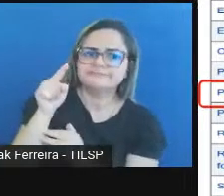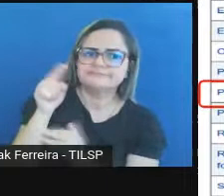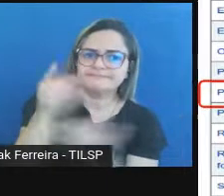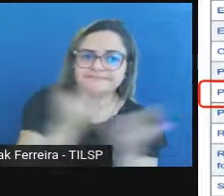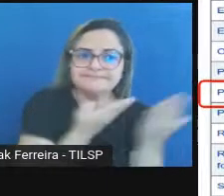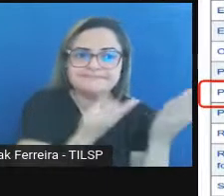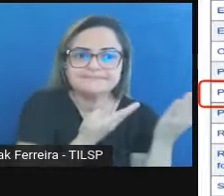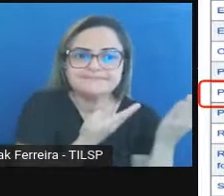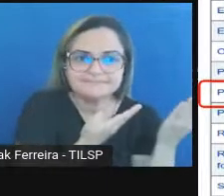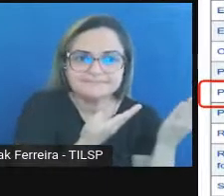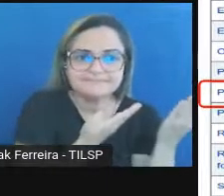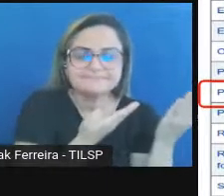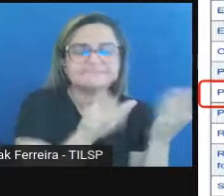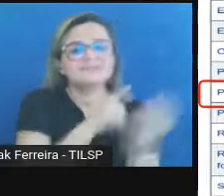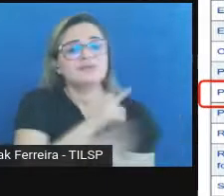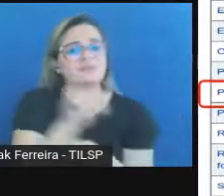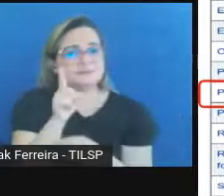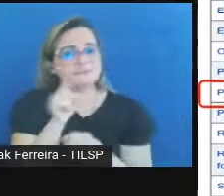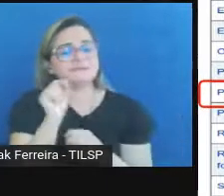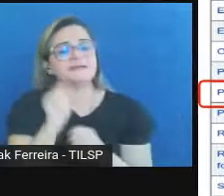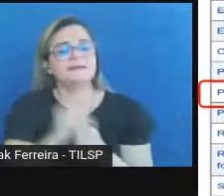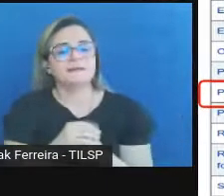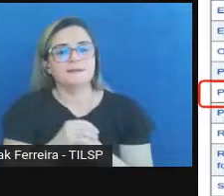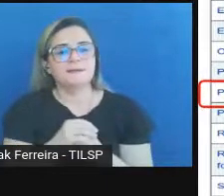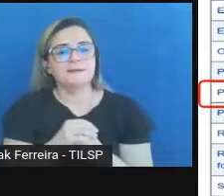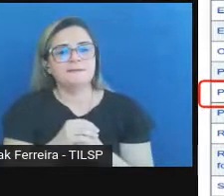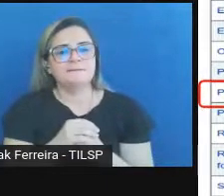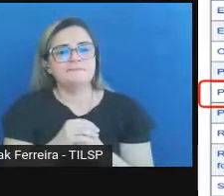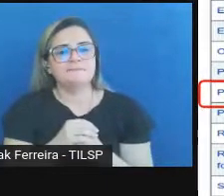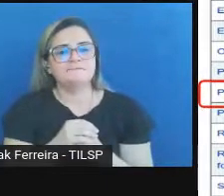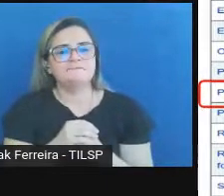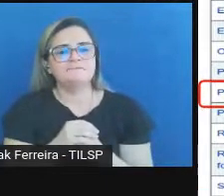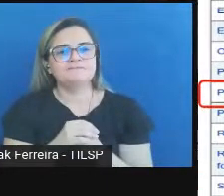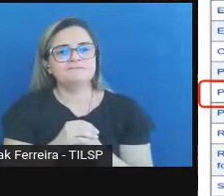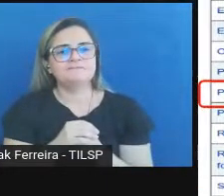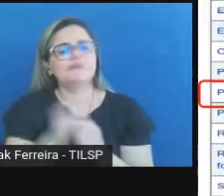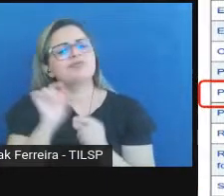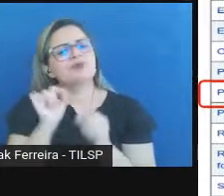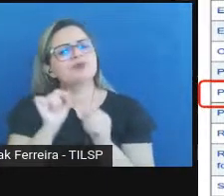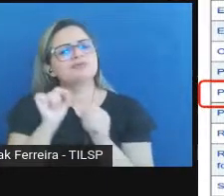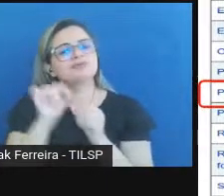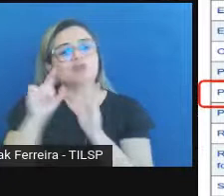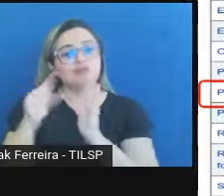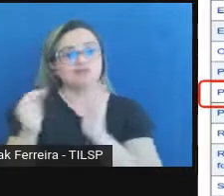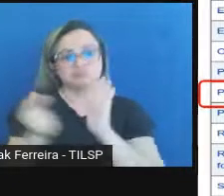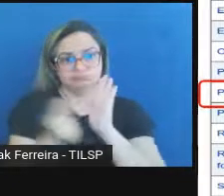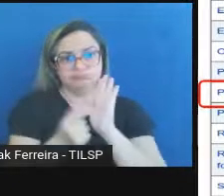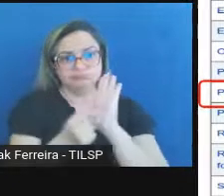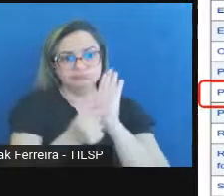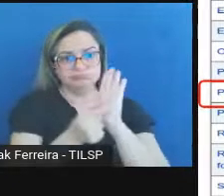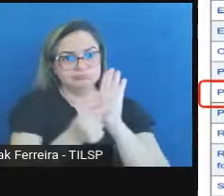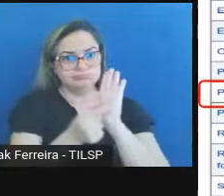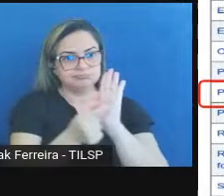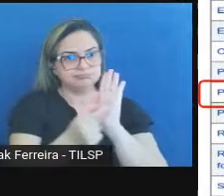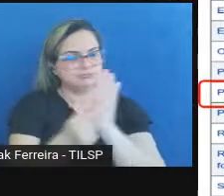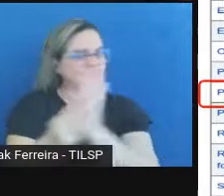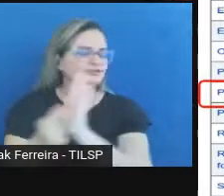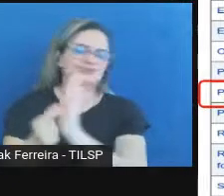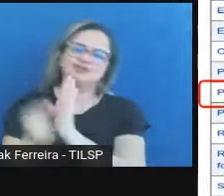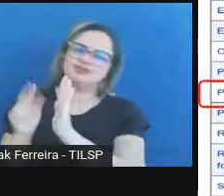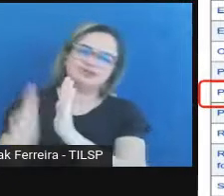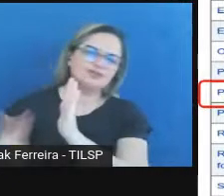preservação digital que está aí, ele está implementado no Arquivematica, um software livre que a gente usa muito nas aulas